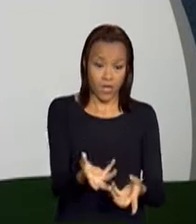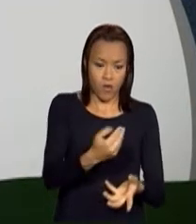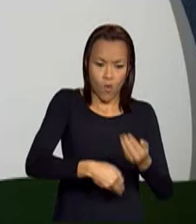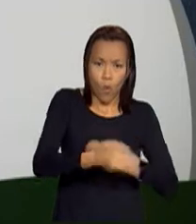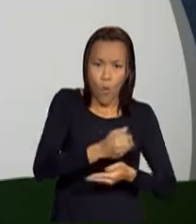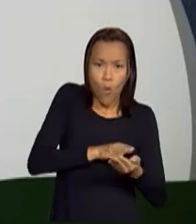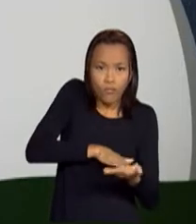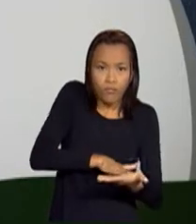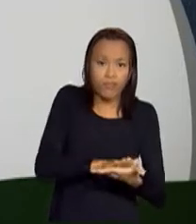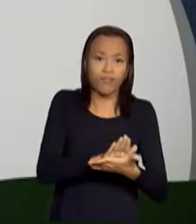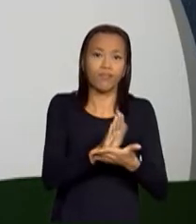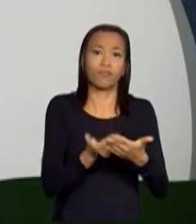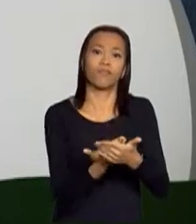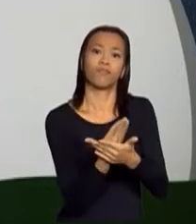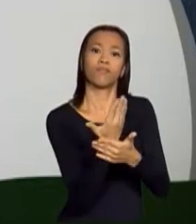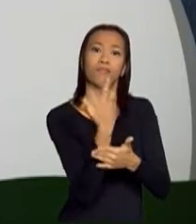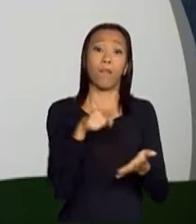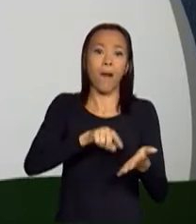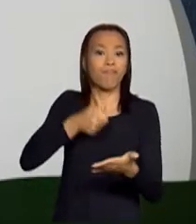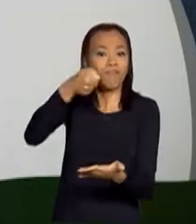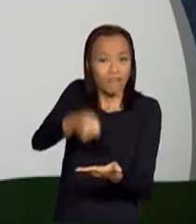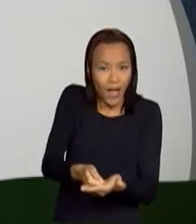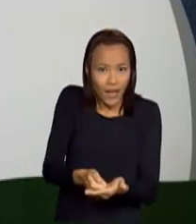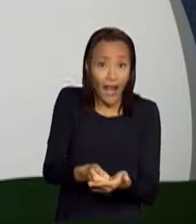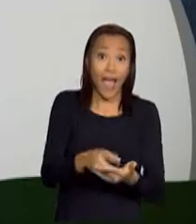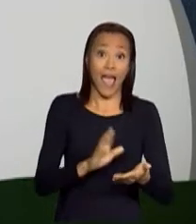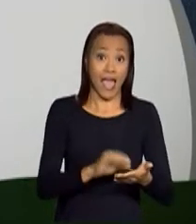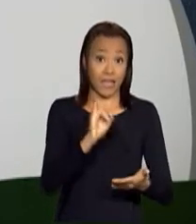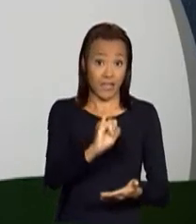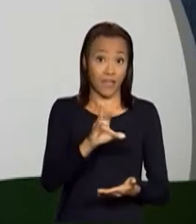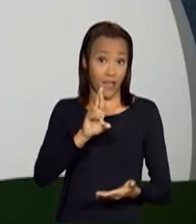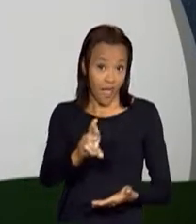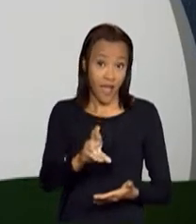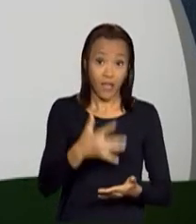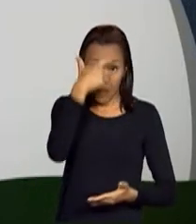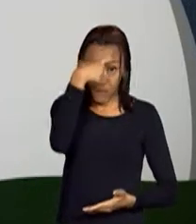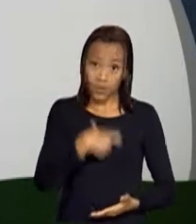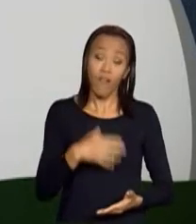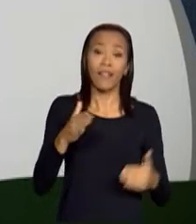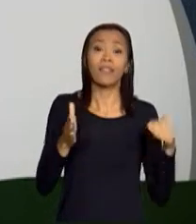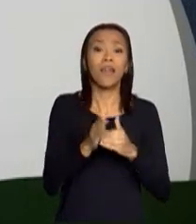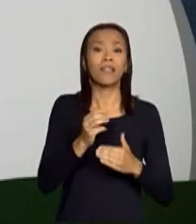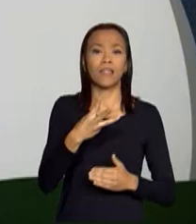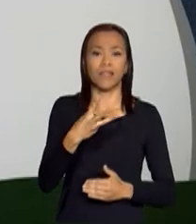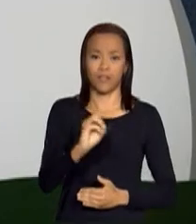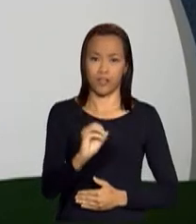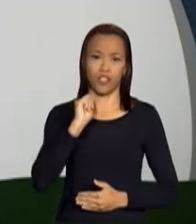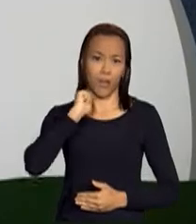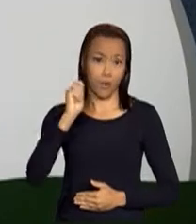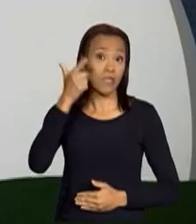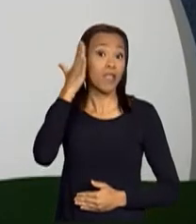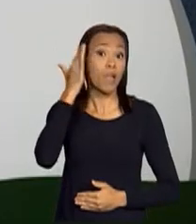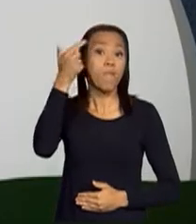gere um boleto de pagamento. A declaração do imposto de renda da pessoa física vai até 30 de abril.